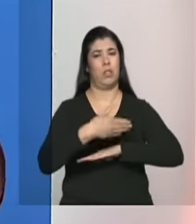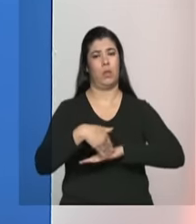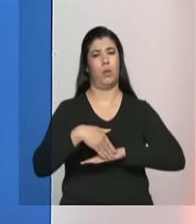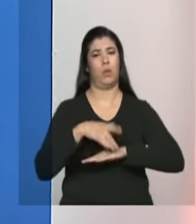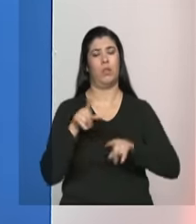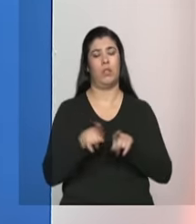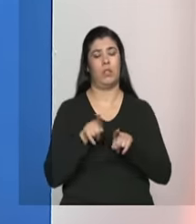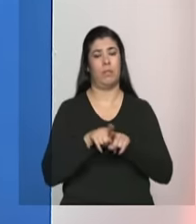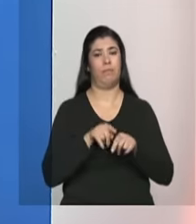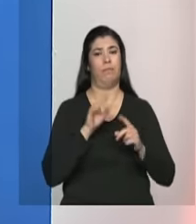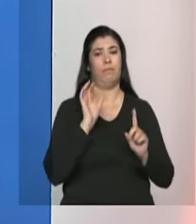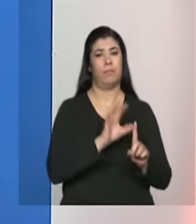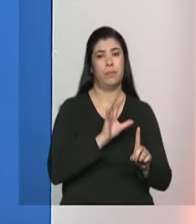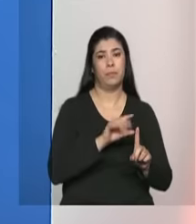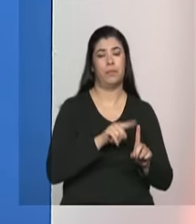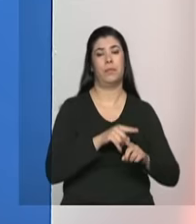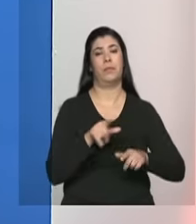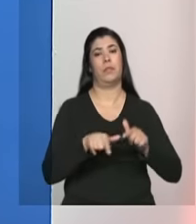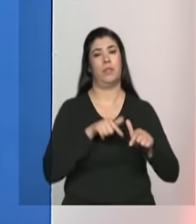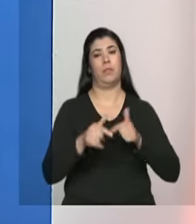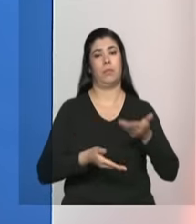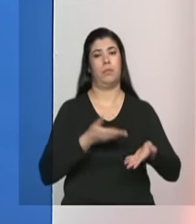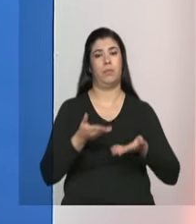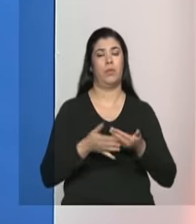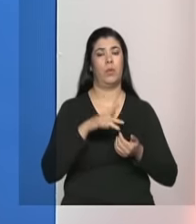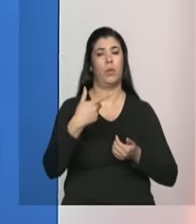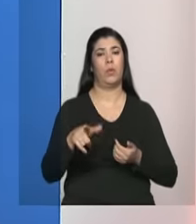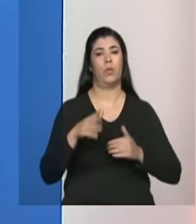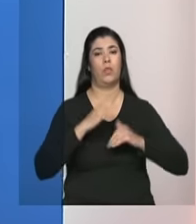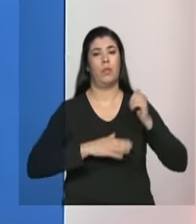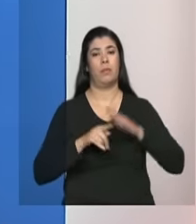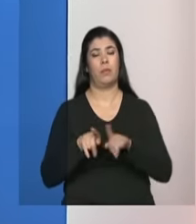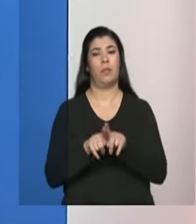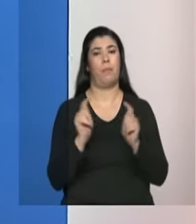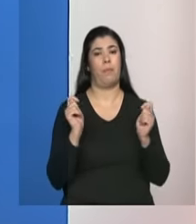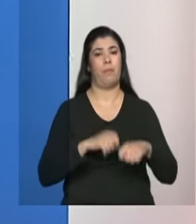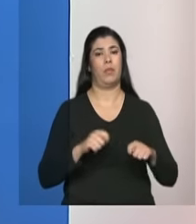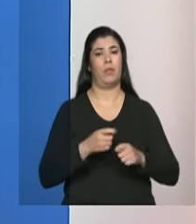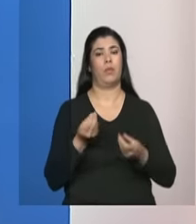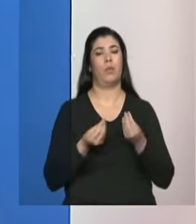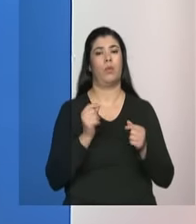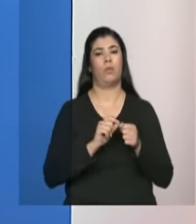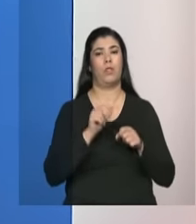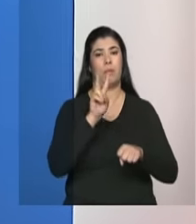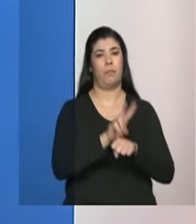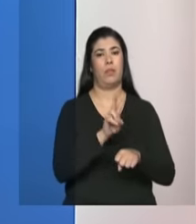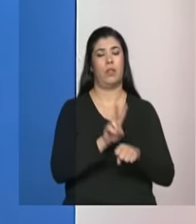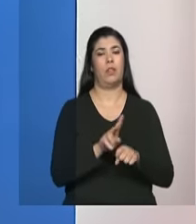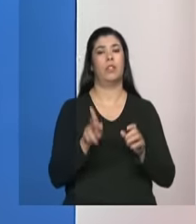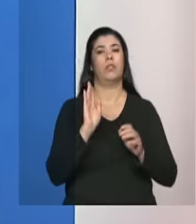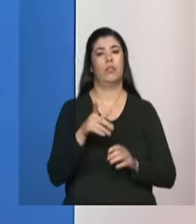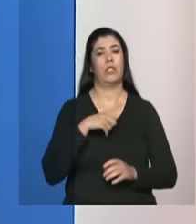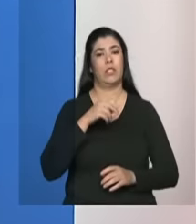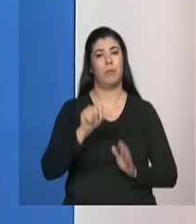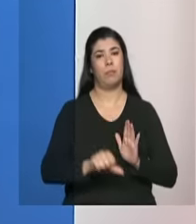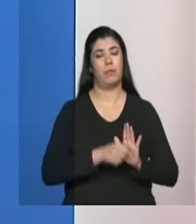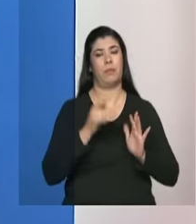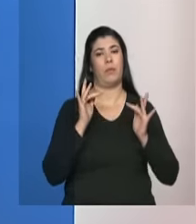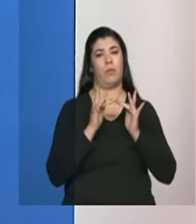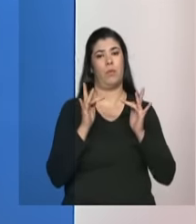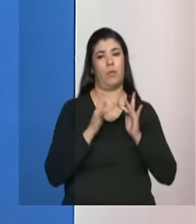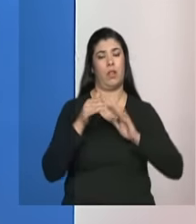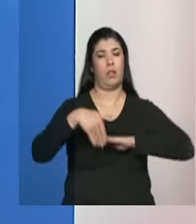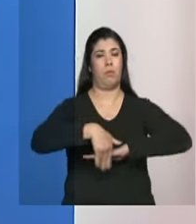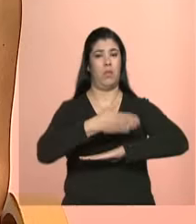e daí então também trabalhar outras abordagens e outras possibilidades também de proteção quando ela já está na rua e ela já tem um vínculo